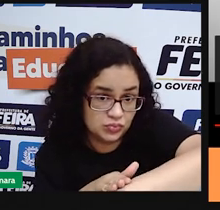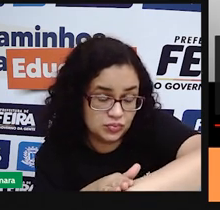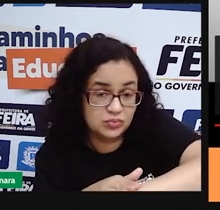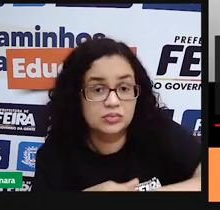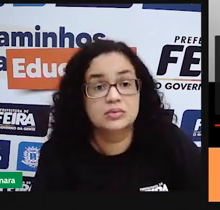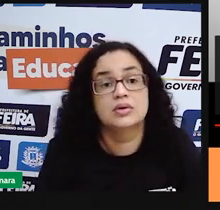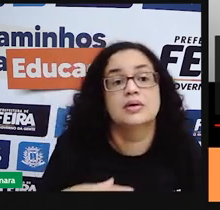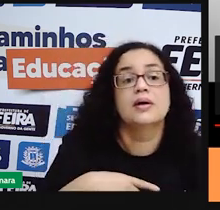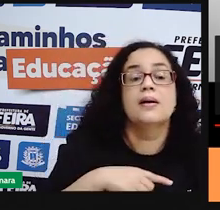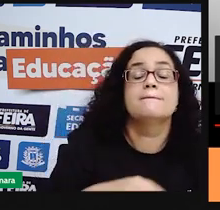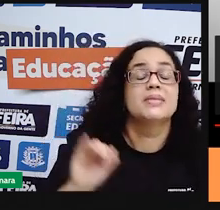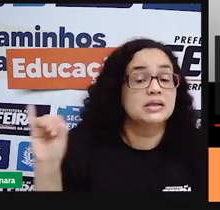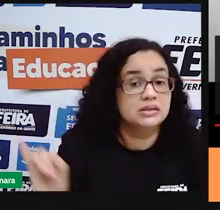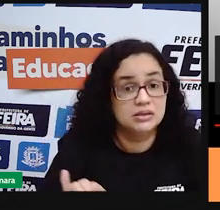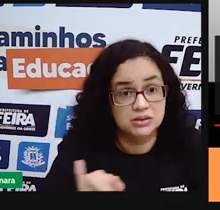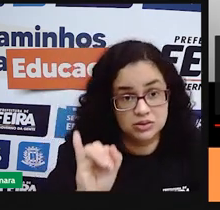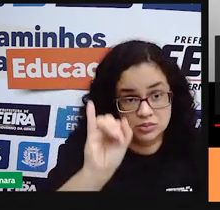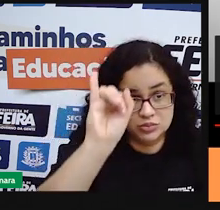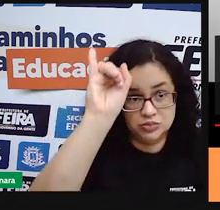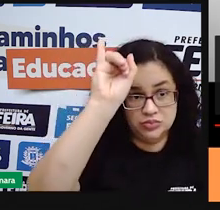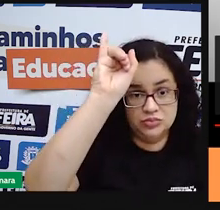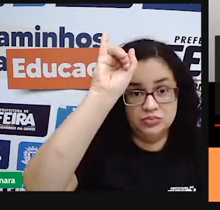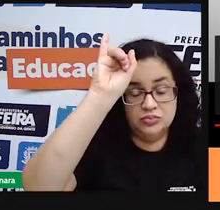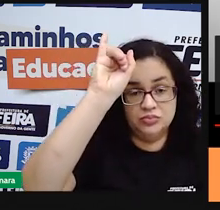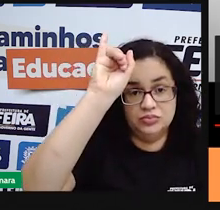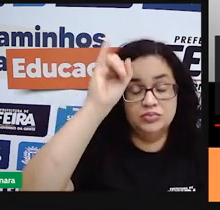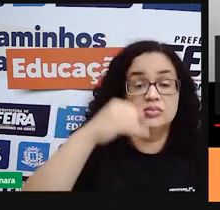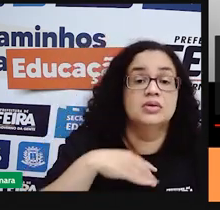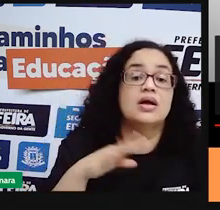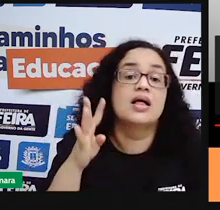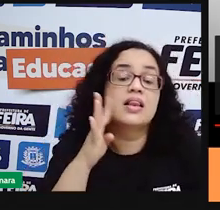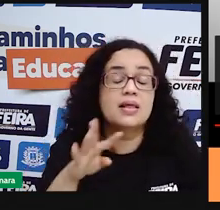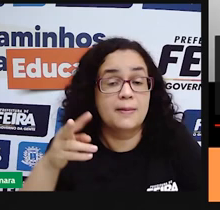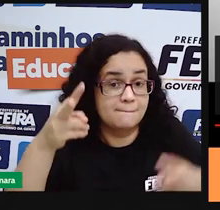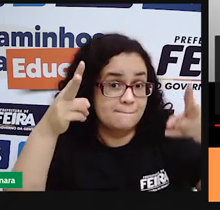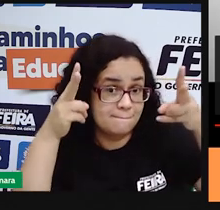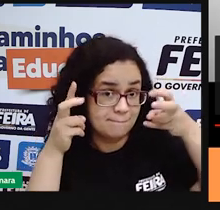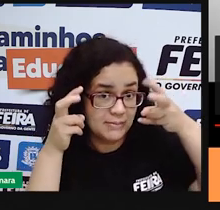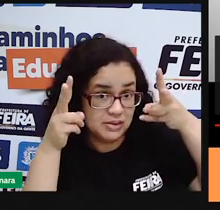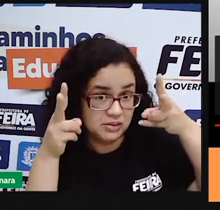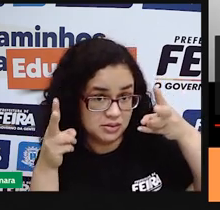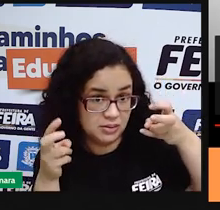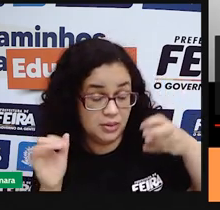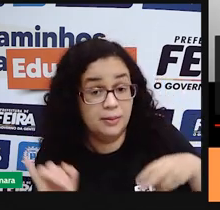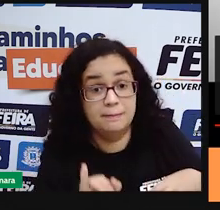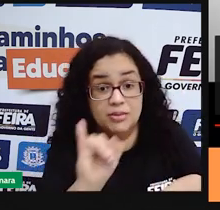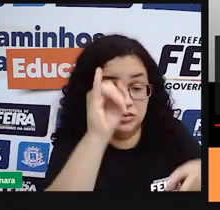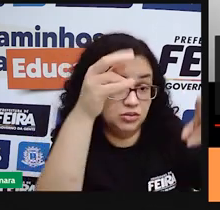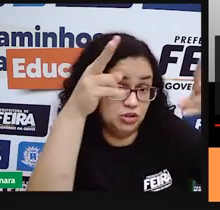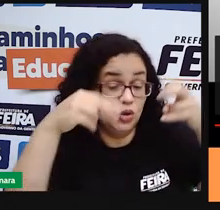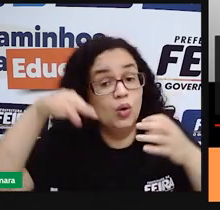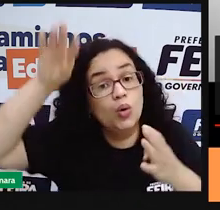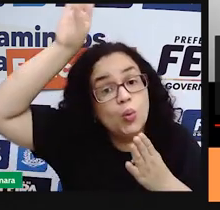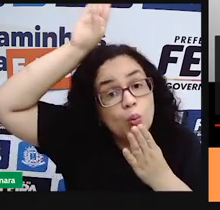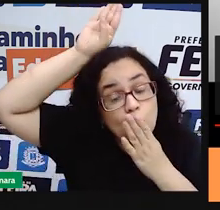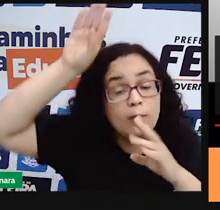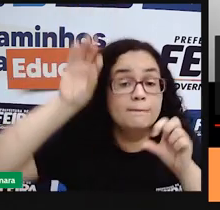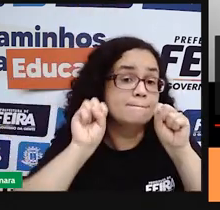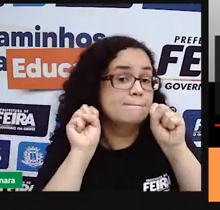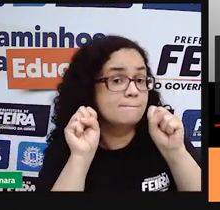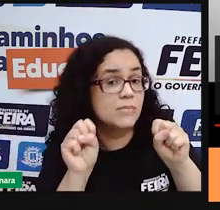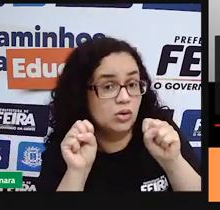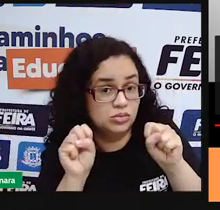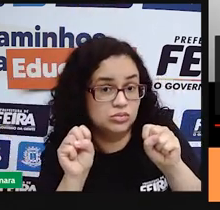de grande importância. E aí é muito interessante perceber que os indígenas eles podem sim estar